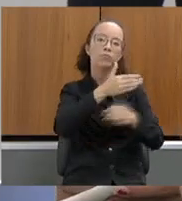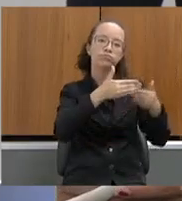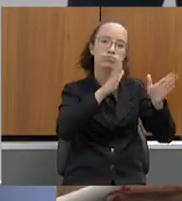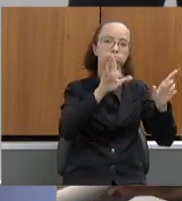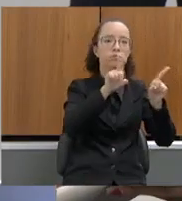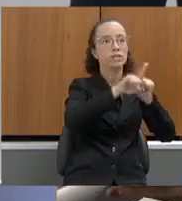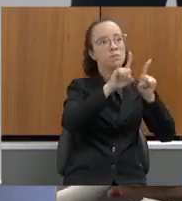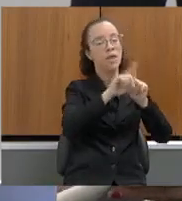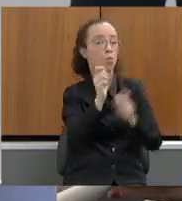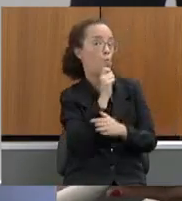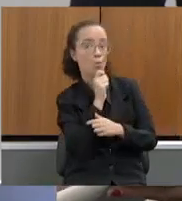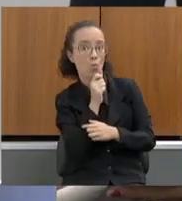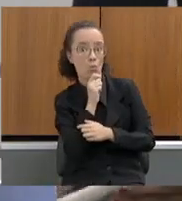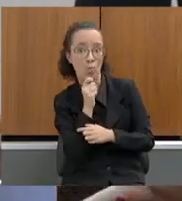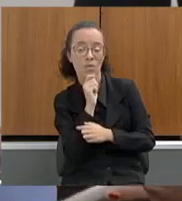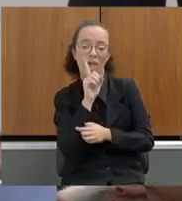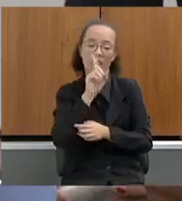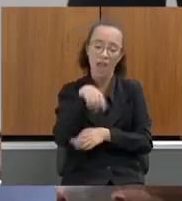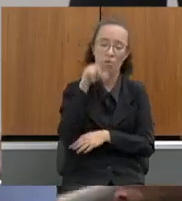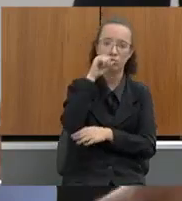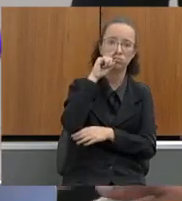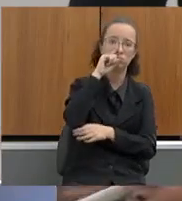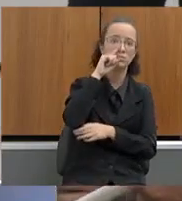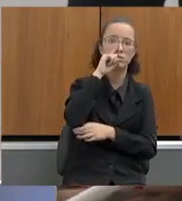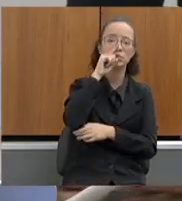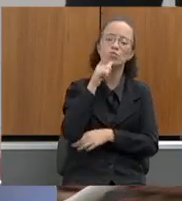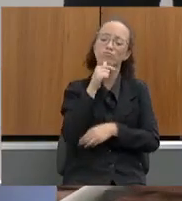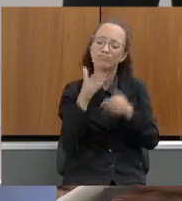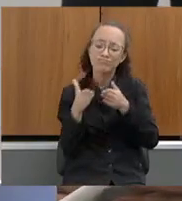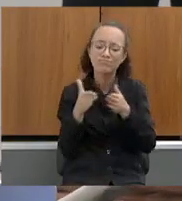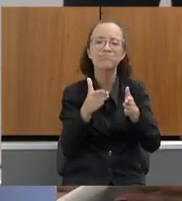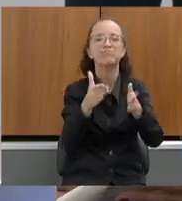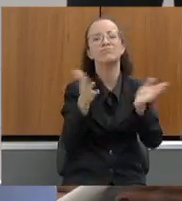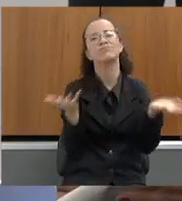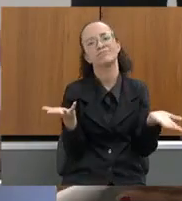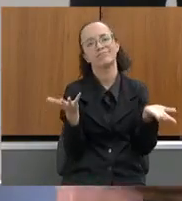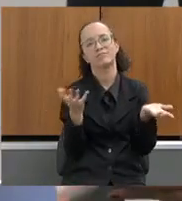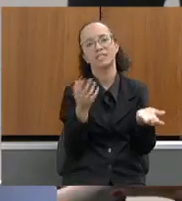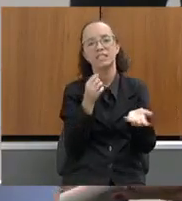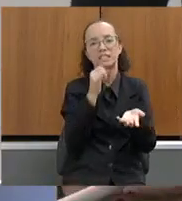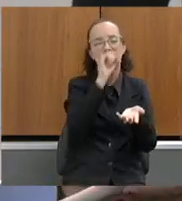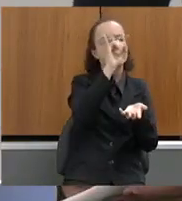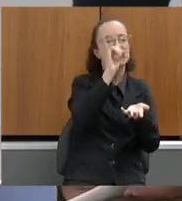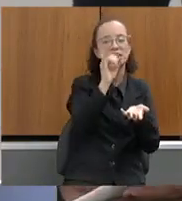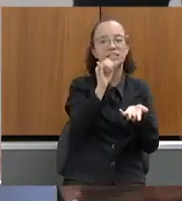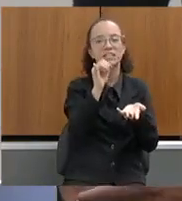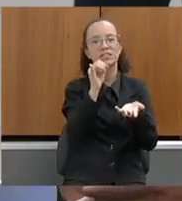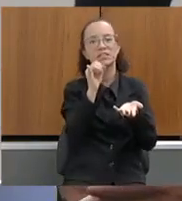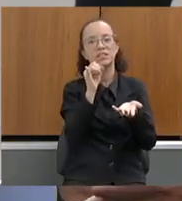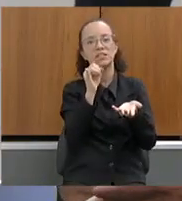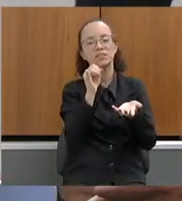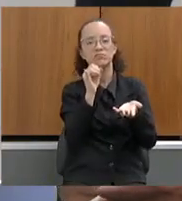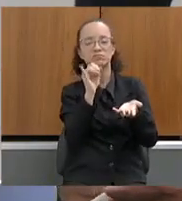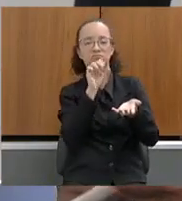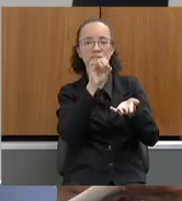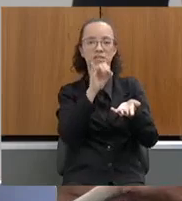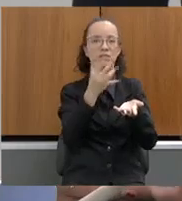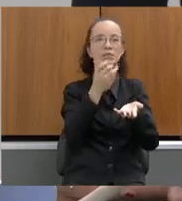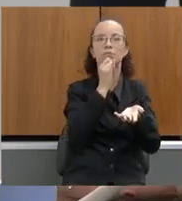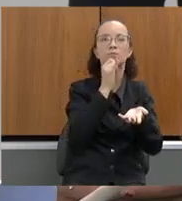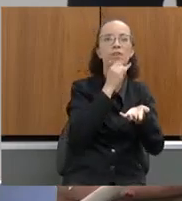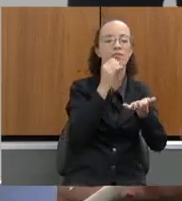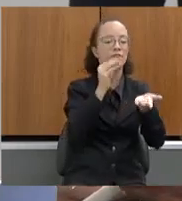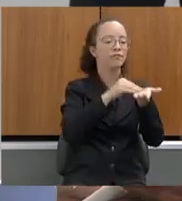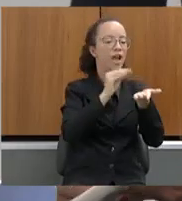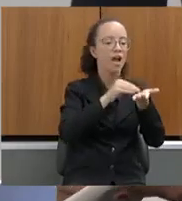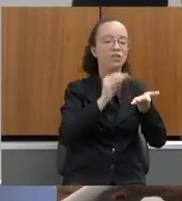aquíferos. Se eles não são tamponados com o procedimento próprio, eles não servem nem para a população que precisa de água no norte de Minas,